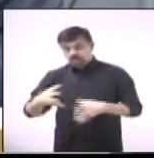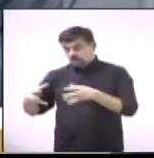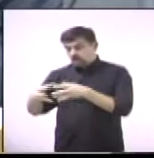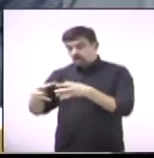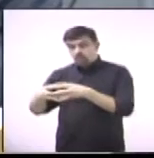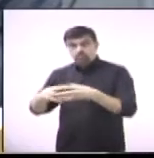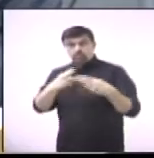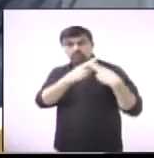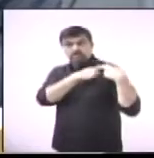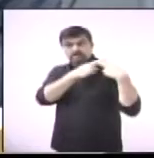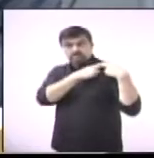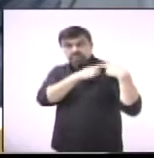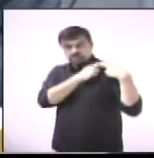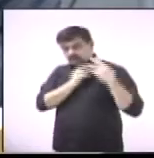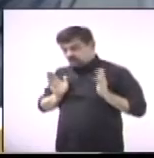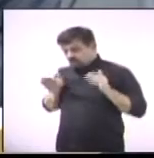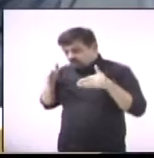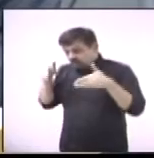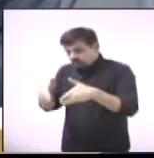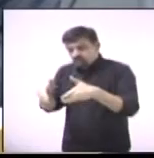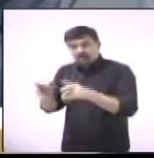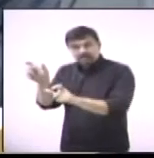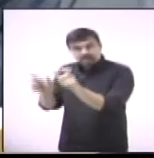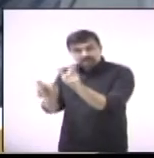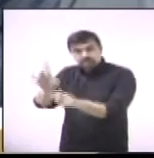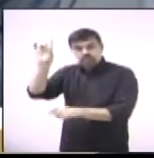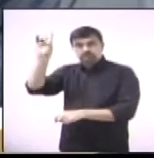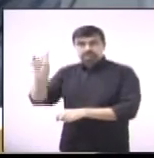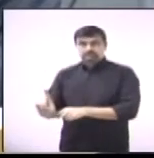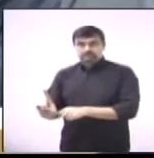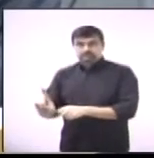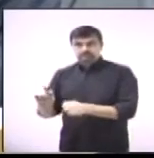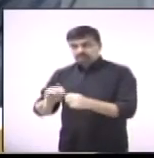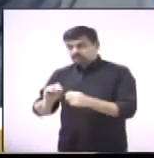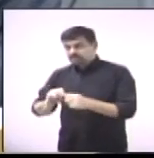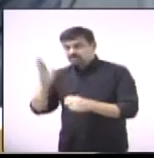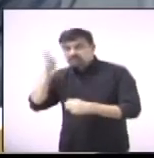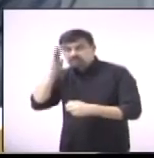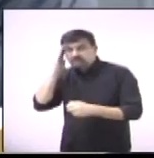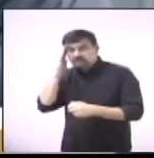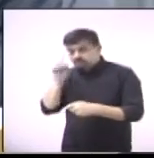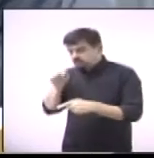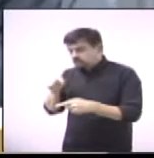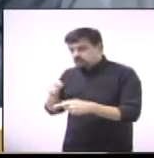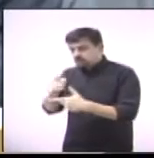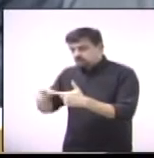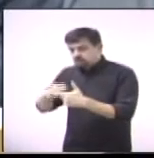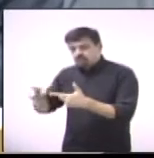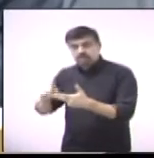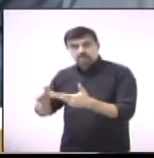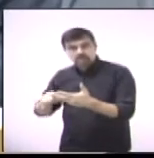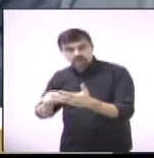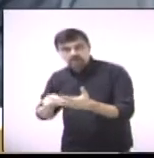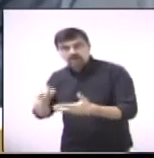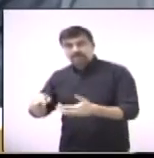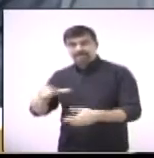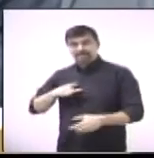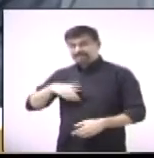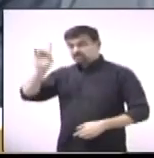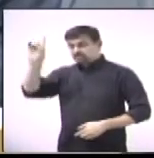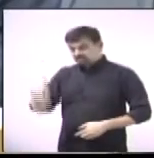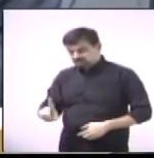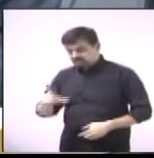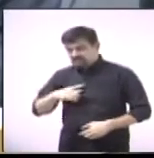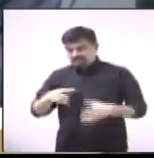órgão especializado e focado nestas questões, endereçando as demandas da população, articulando com